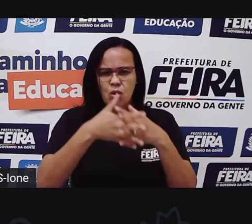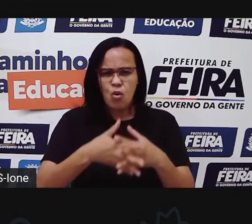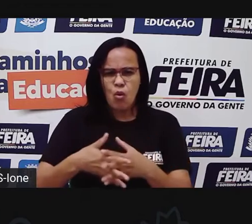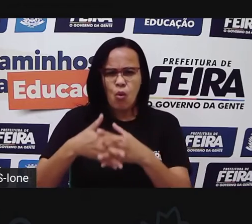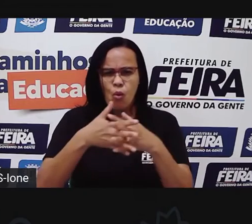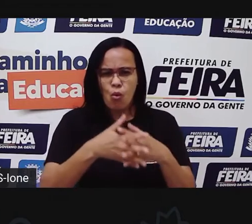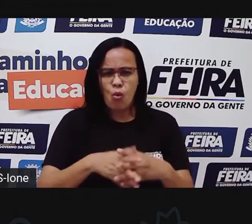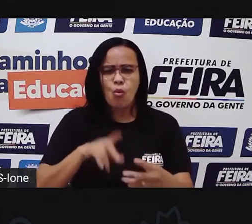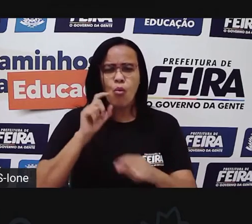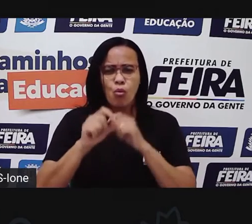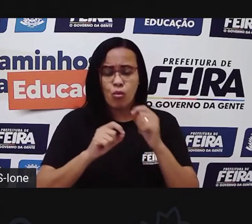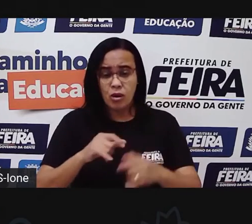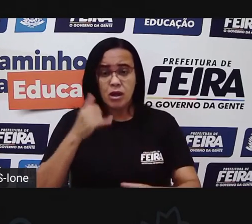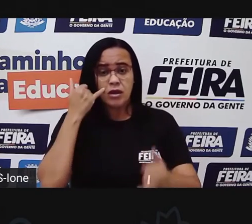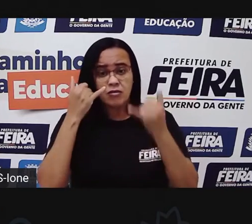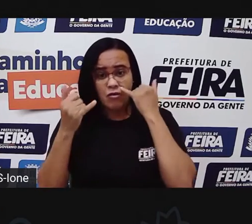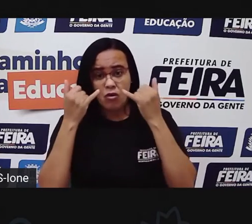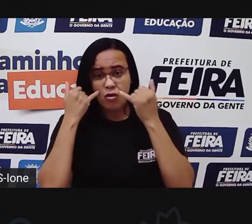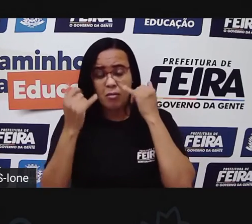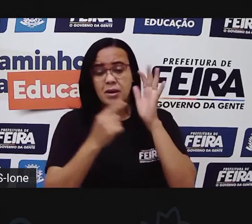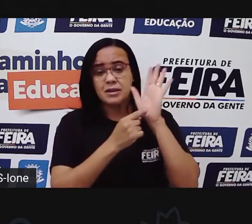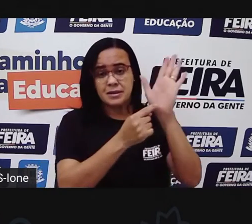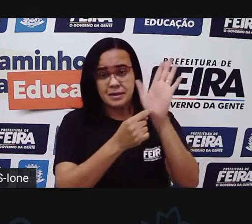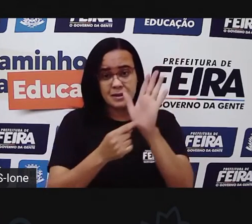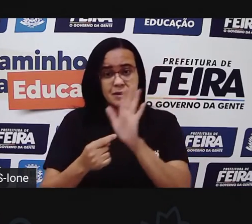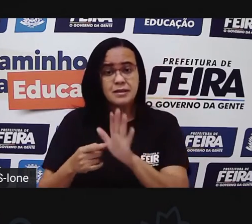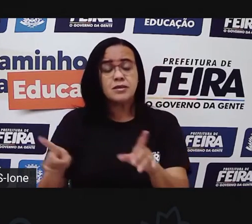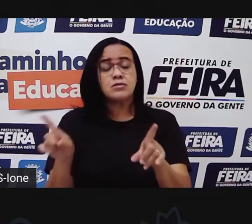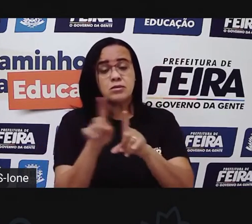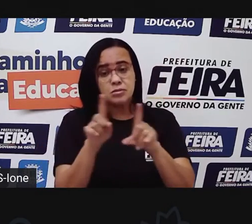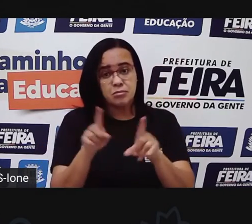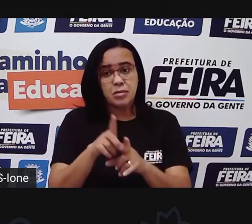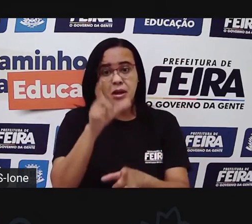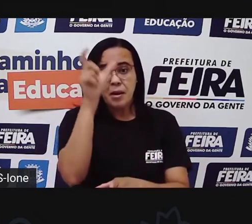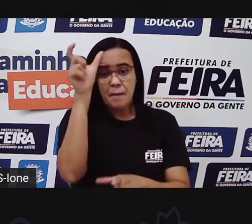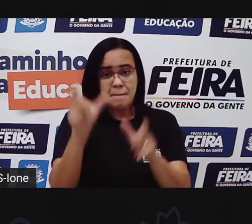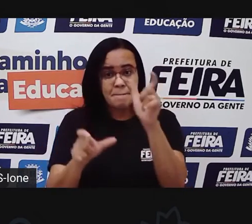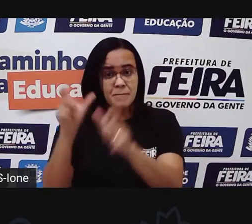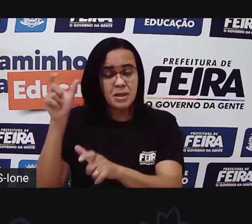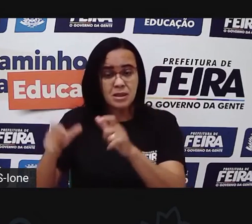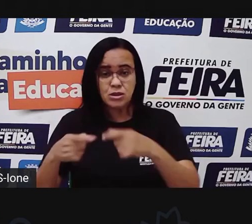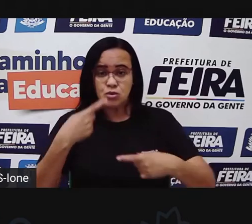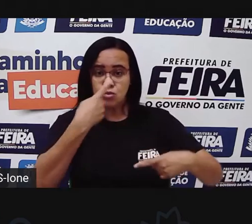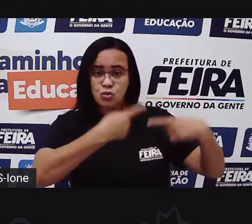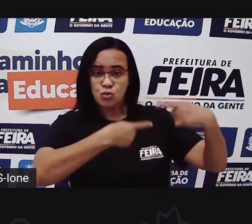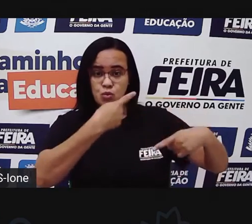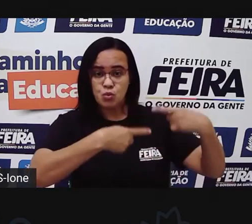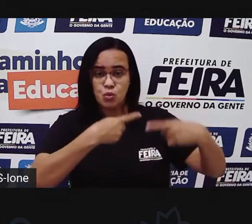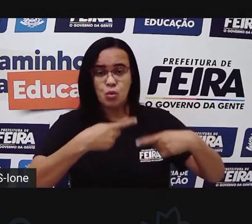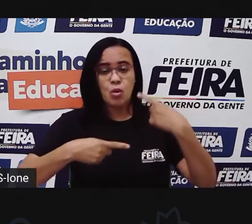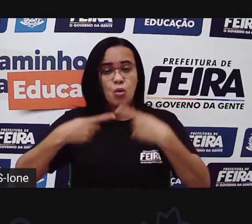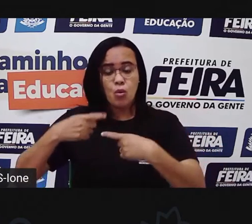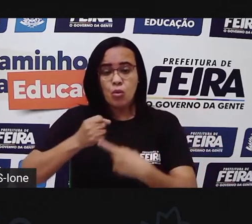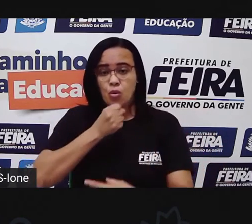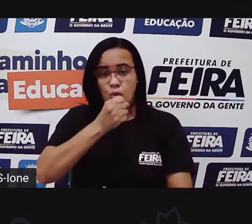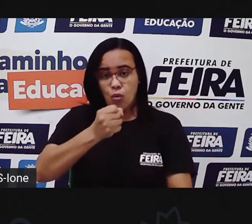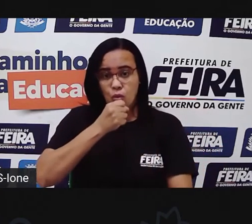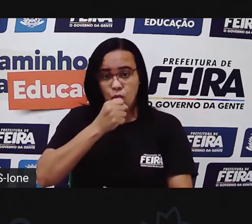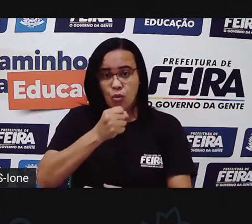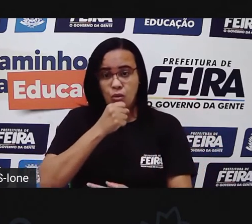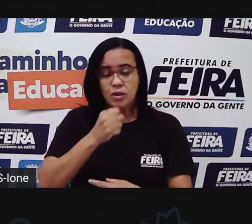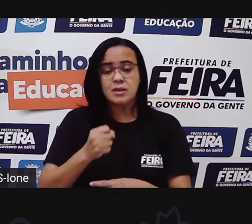notícias, né? Entrevistas envolvendo os caminhoneiros, os profissionais aí do trânsito, tá bom?